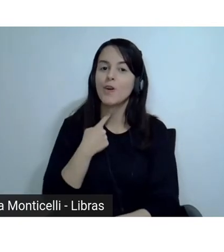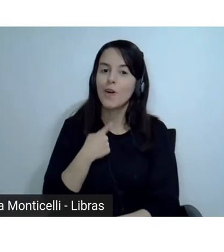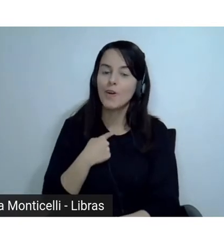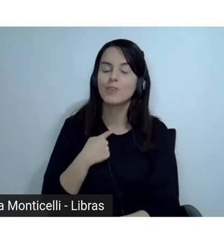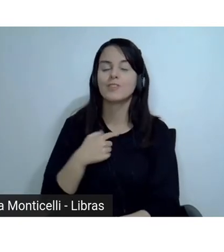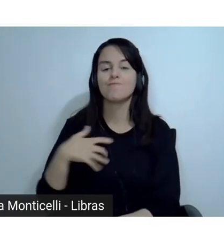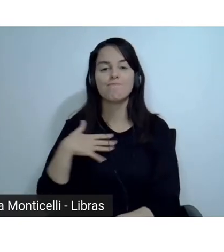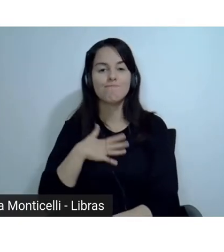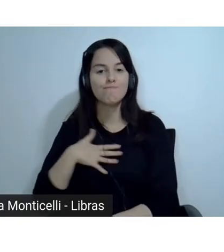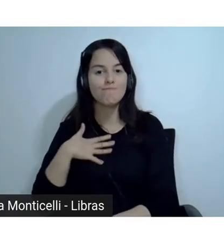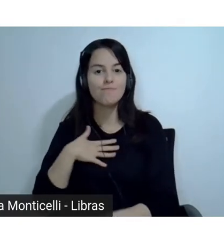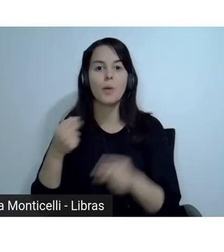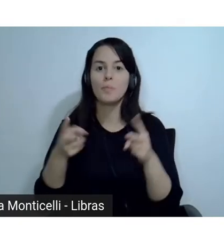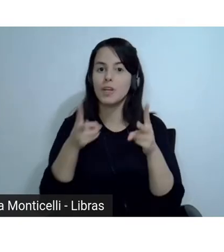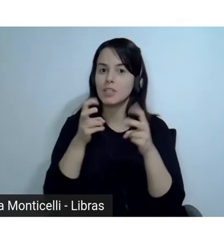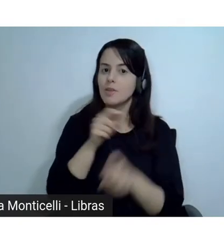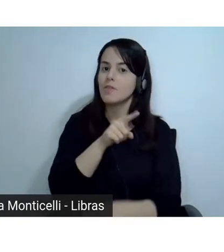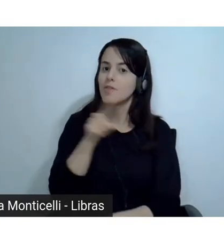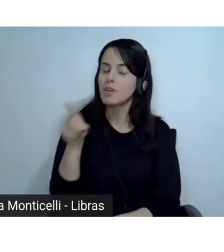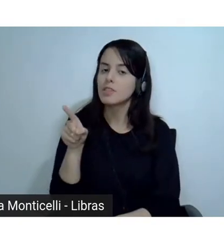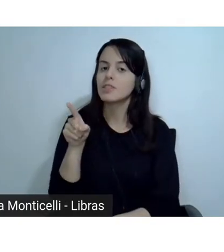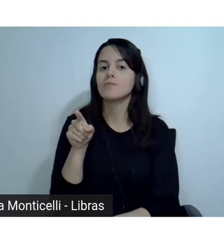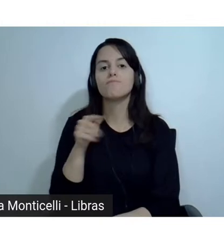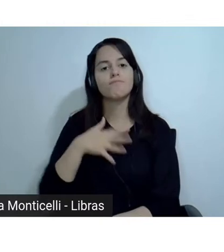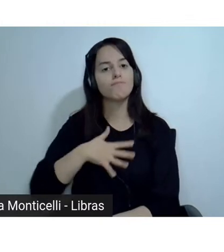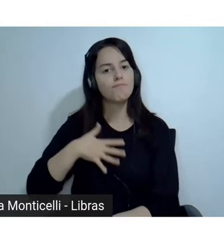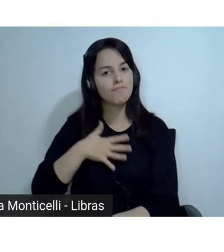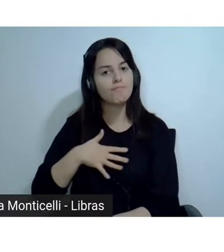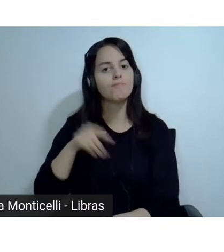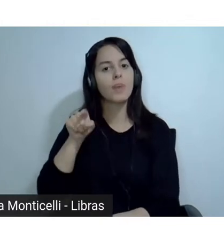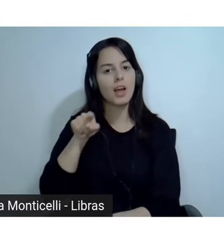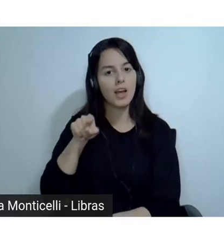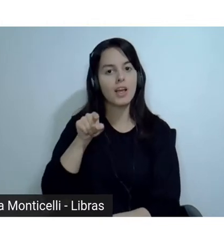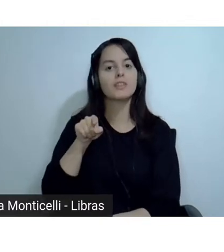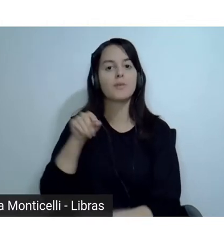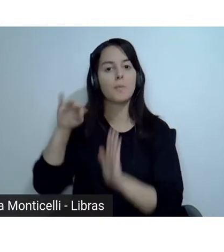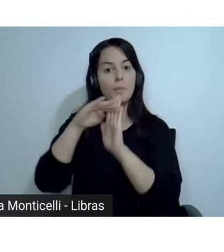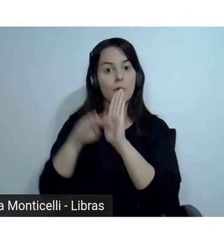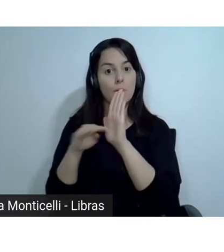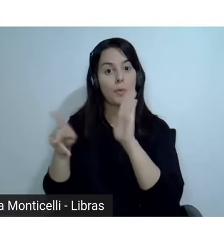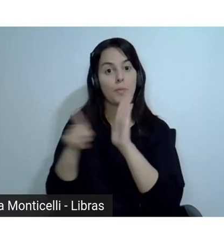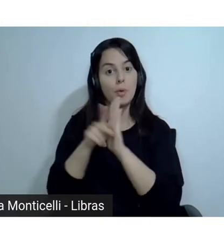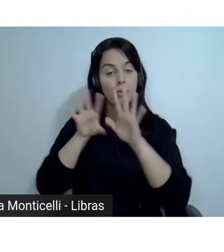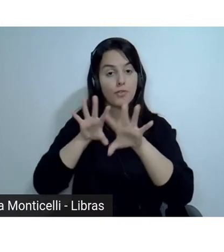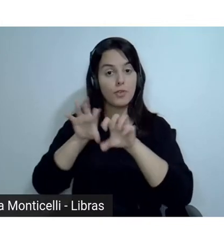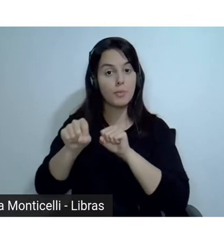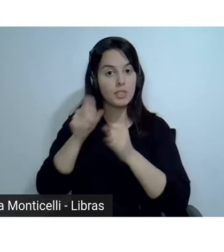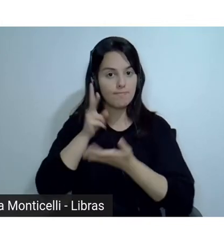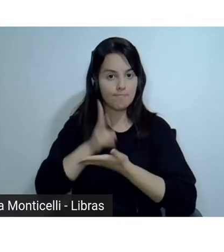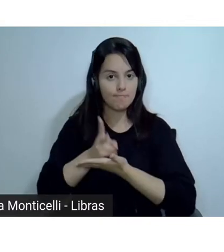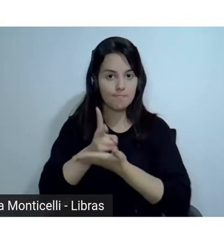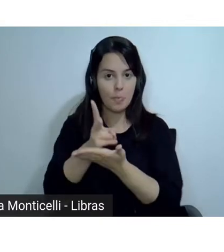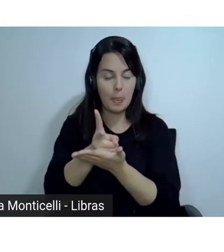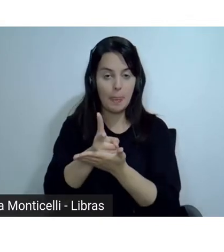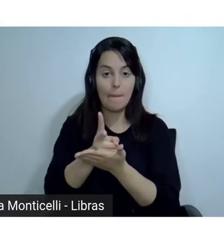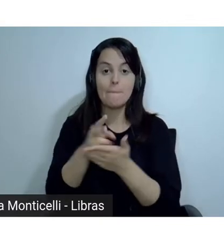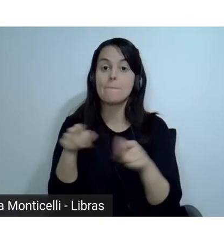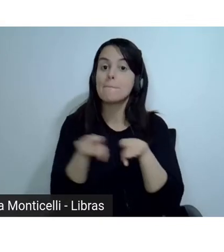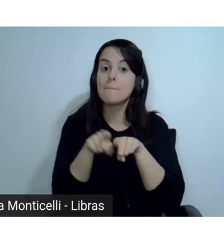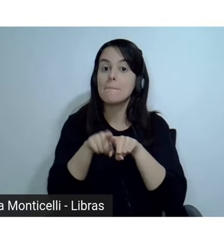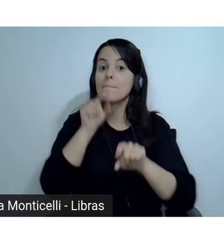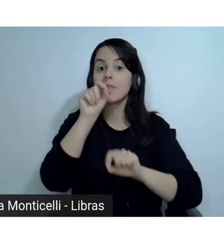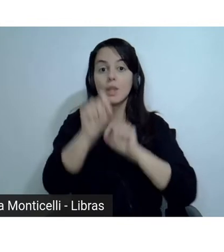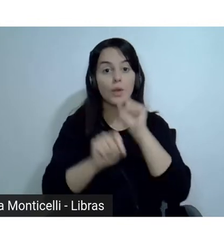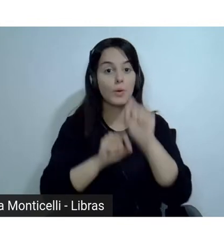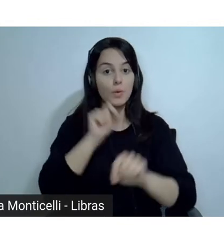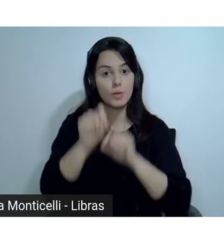o carinho especial que vocês têm por este programa de formação continuada. Colegas, também, gostaria de destacar uma